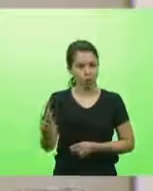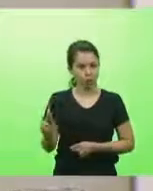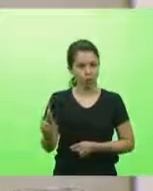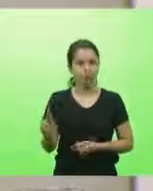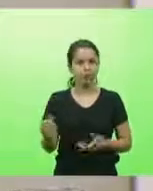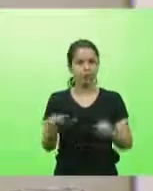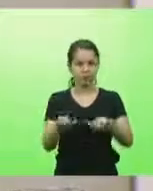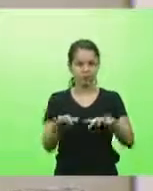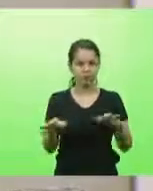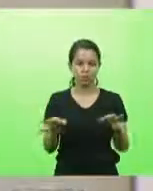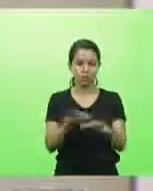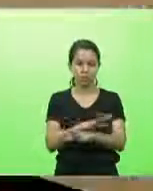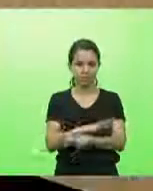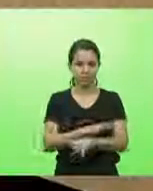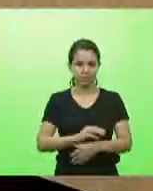encerrada a presente sessão. Obrigado. Obrigado.